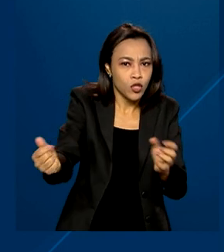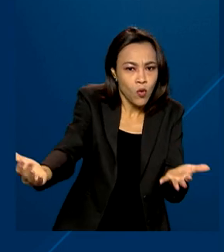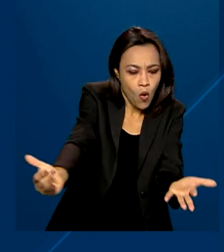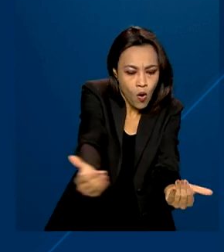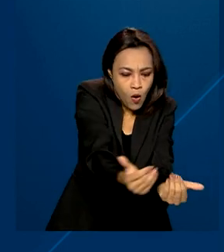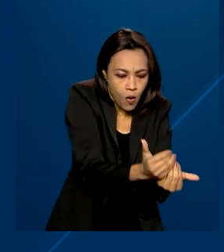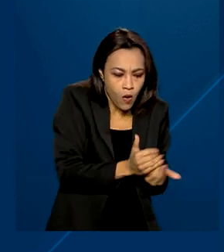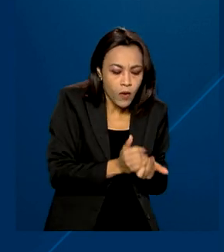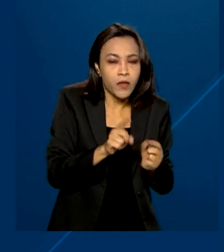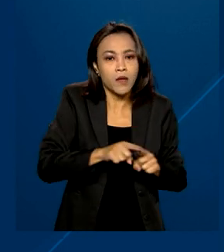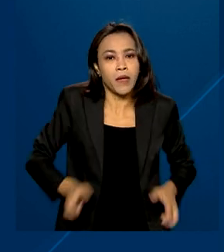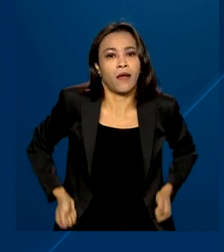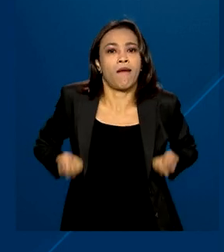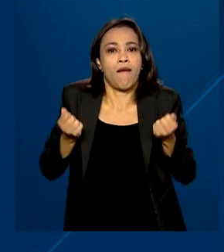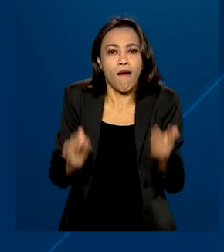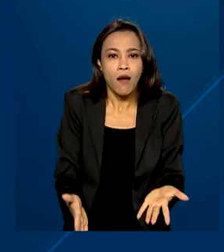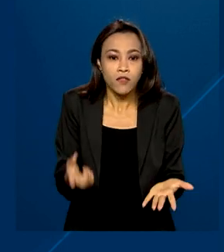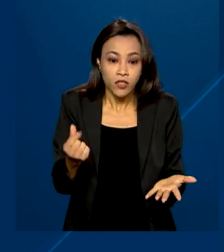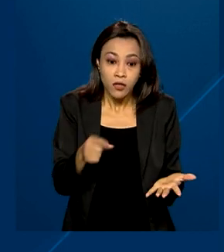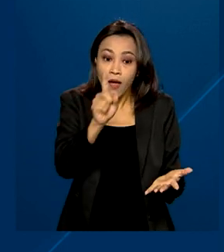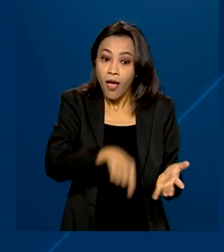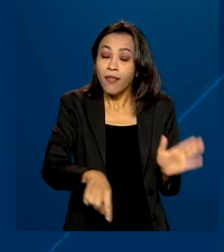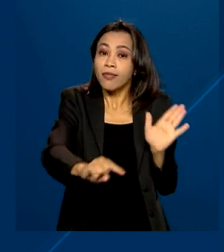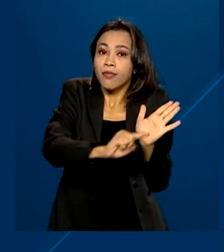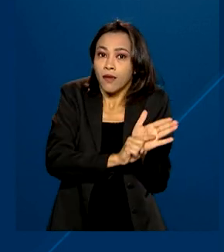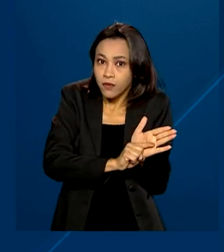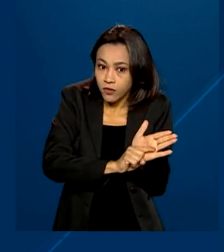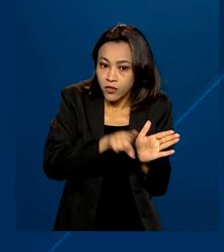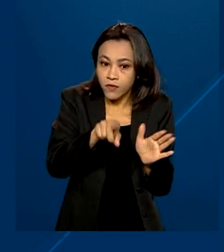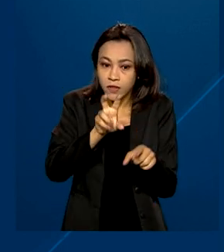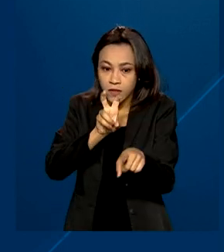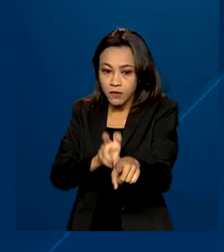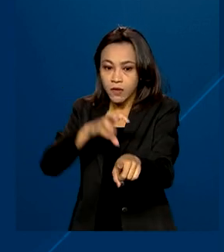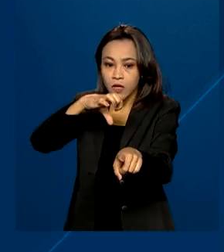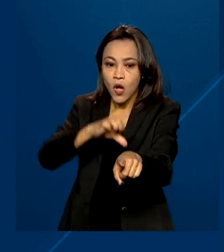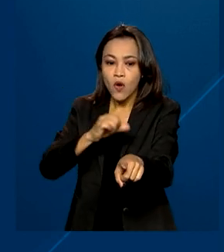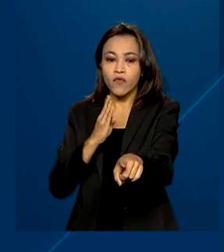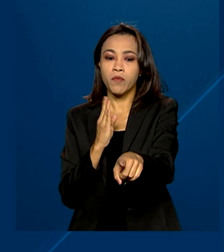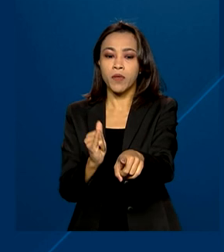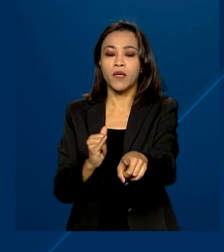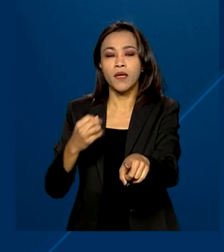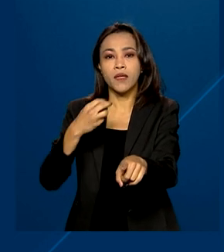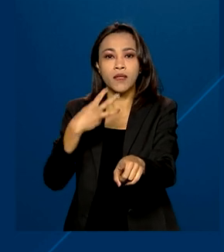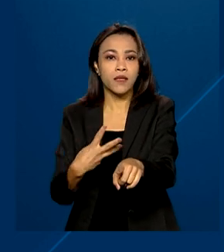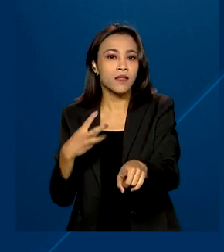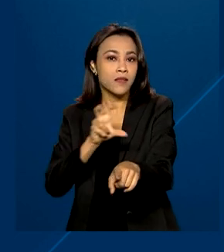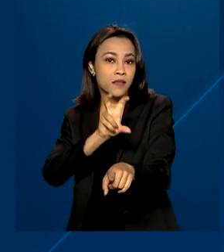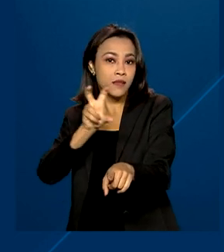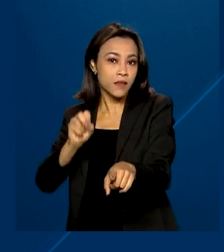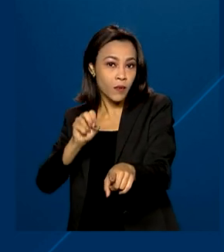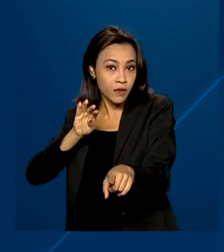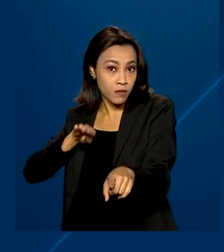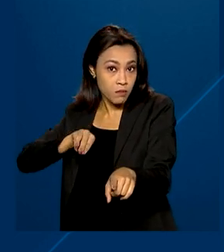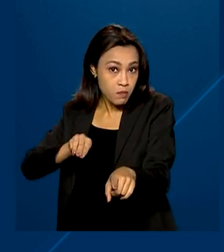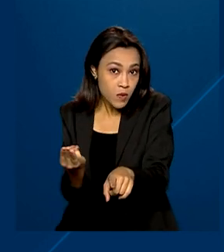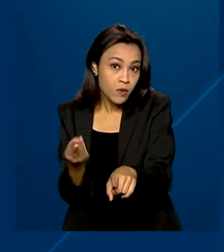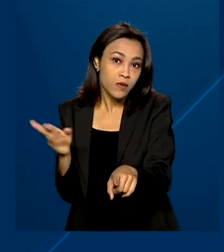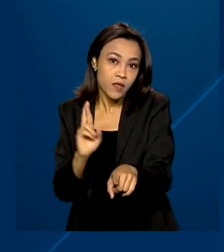bimestre, a estimativa atual é de saldo negativo de R 59,350 bilhões,